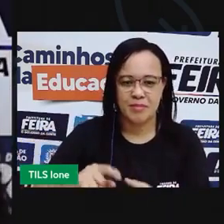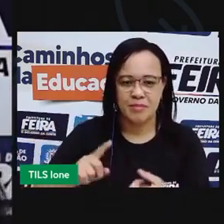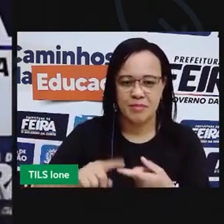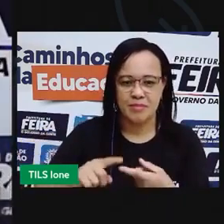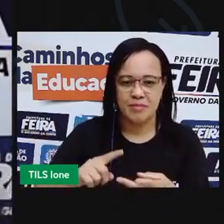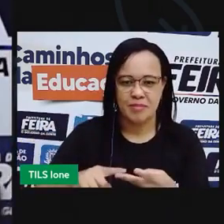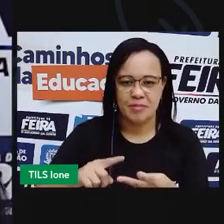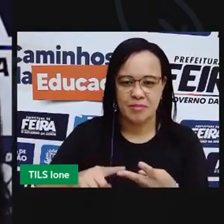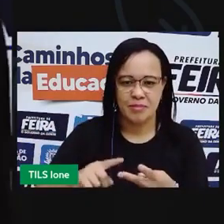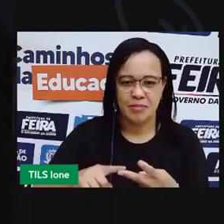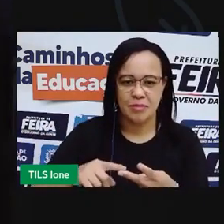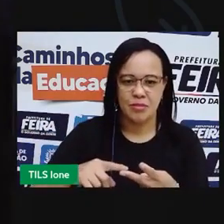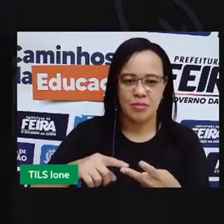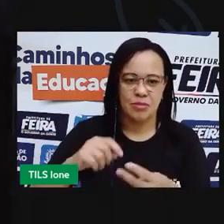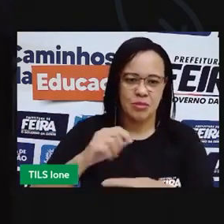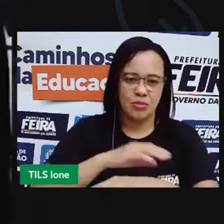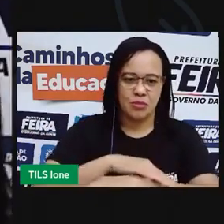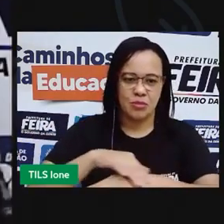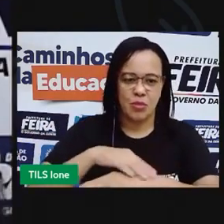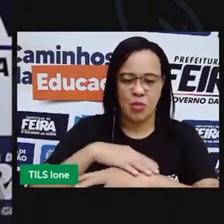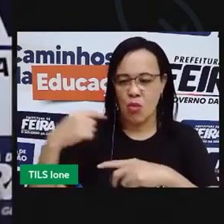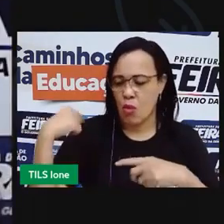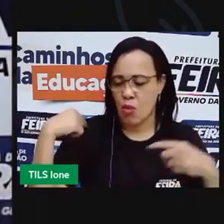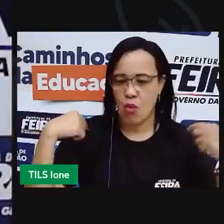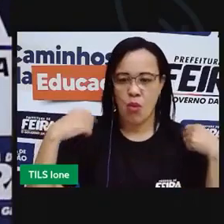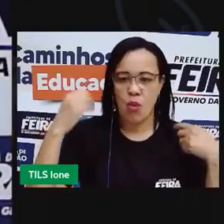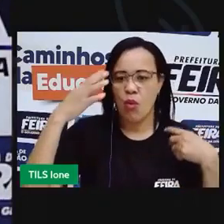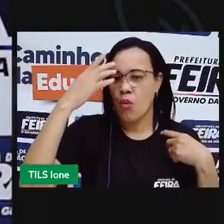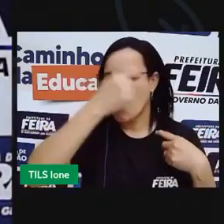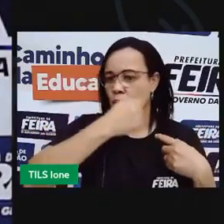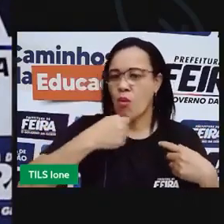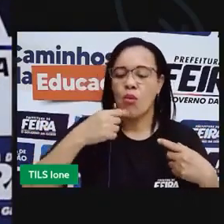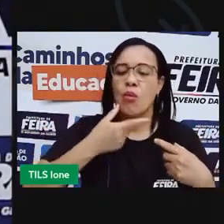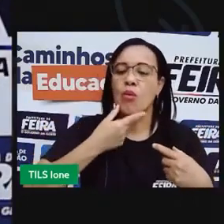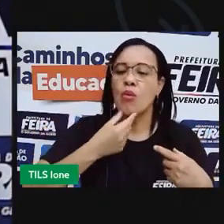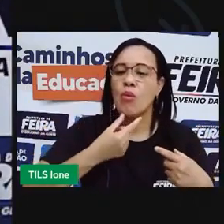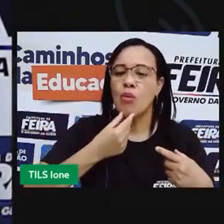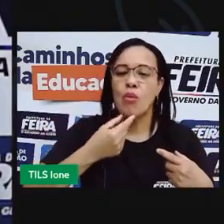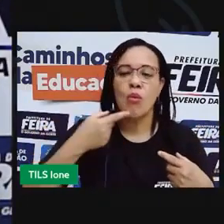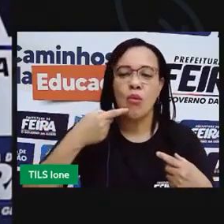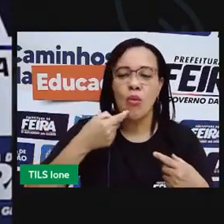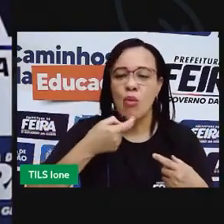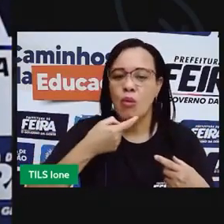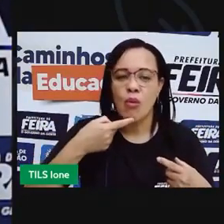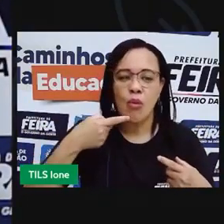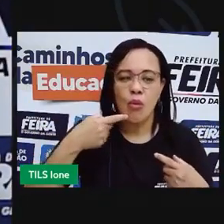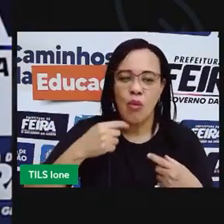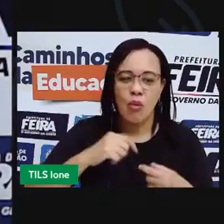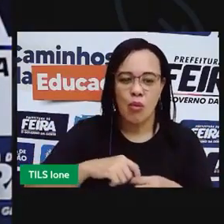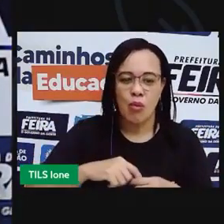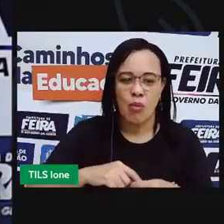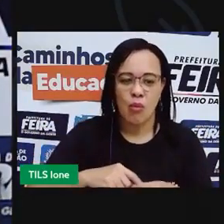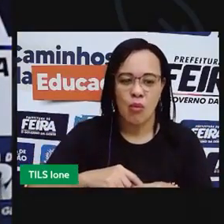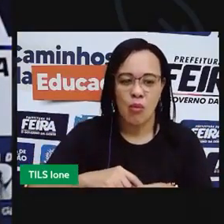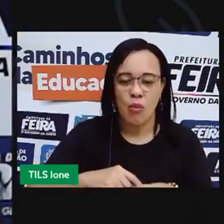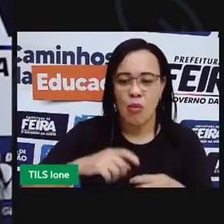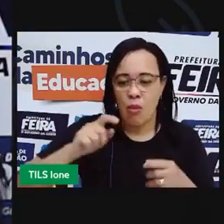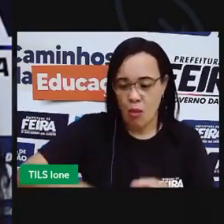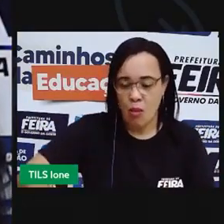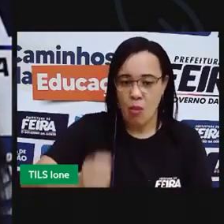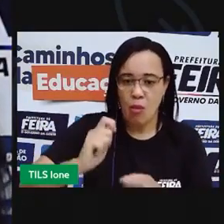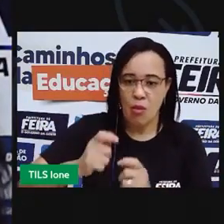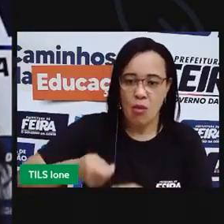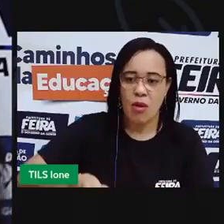O braço, o olho, o rosto, o queixo, um buraco para formar